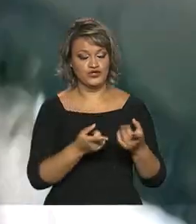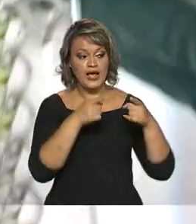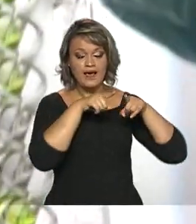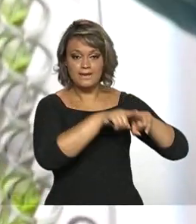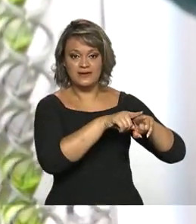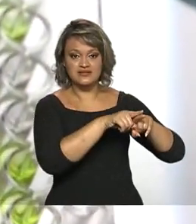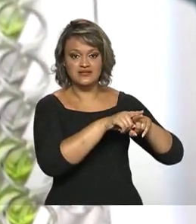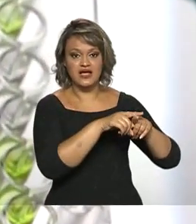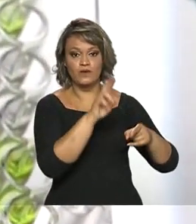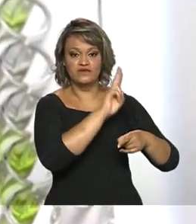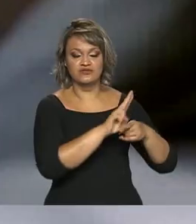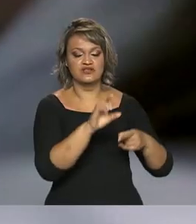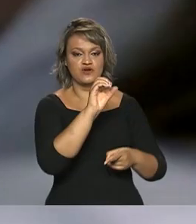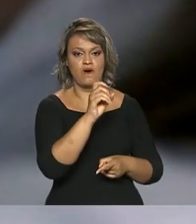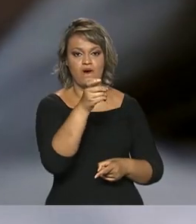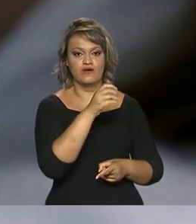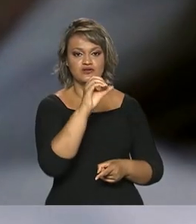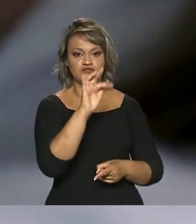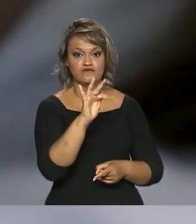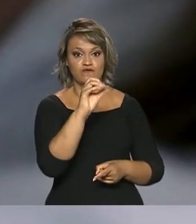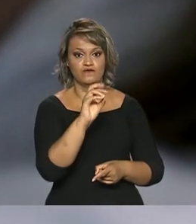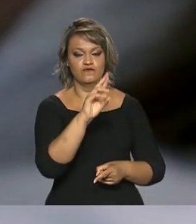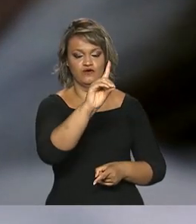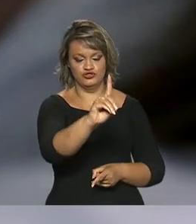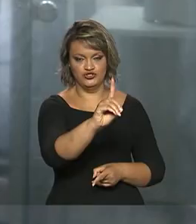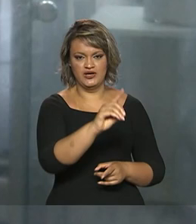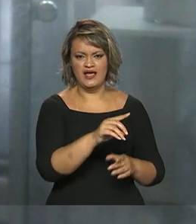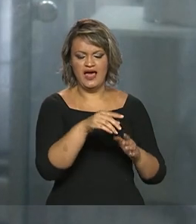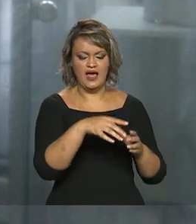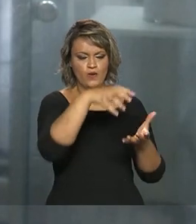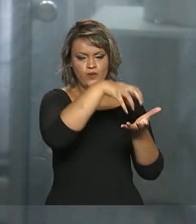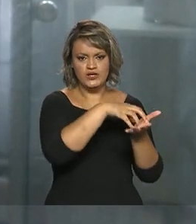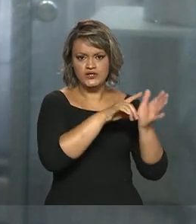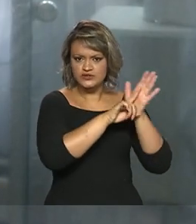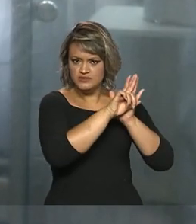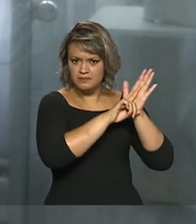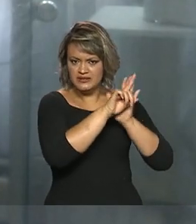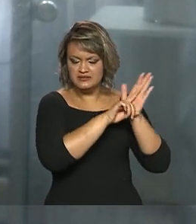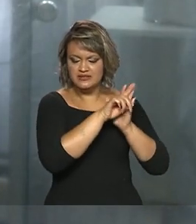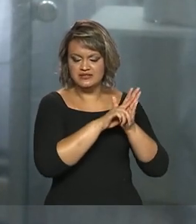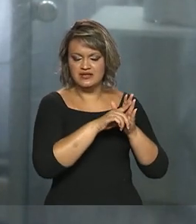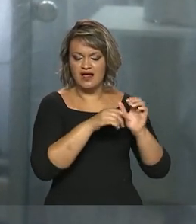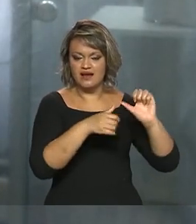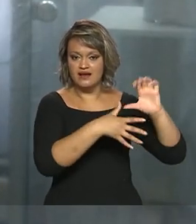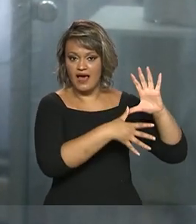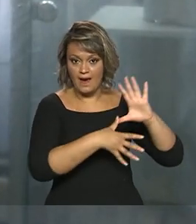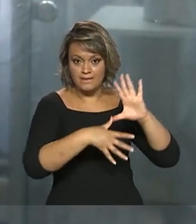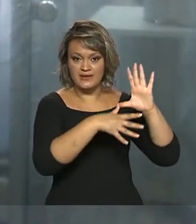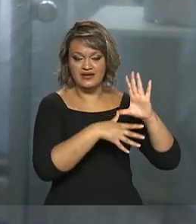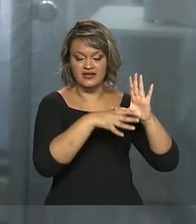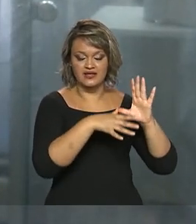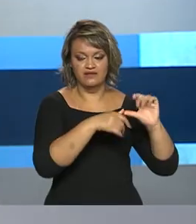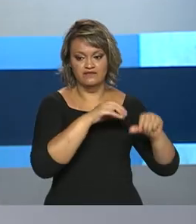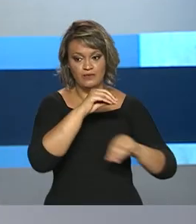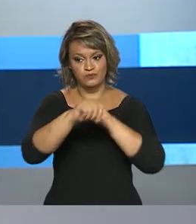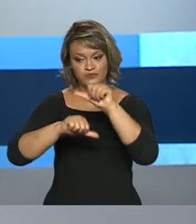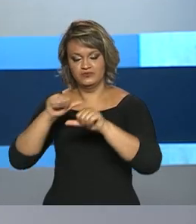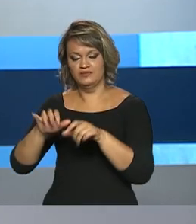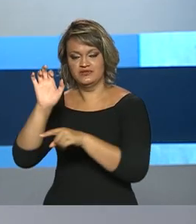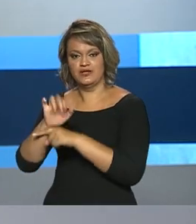Universidade de Oxford. A primeira unidade de pesquisa da instituição britânica nas Américas será no Rio de Janeiro.